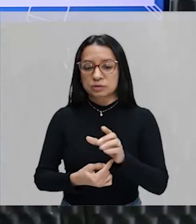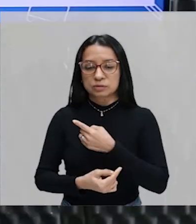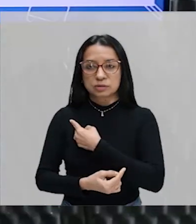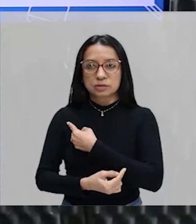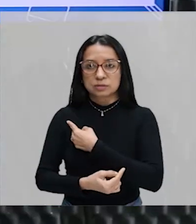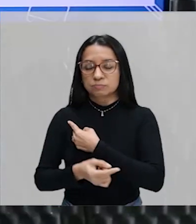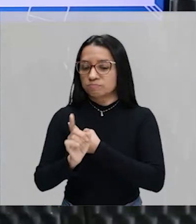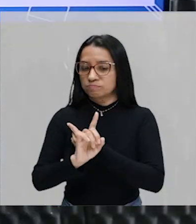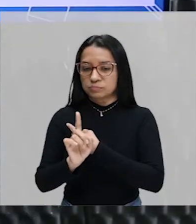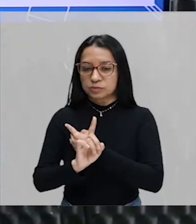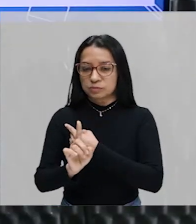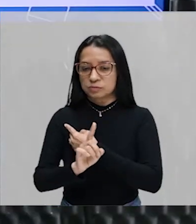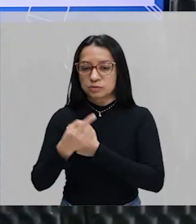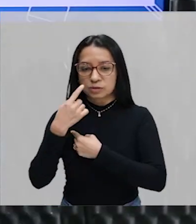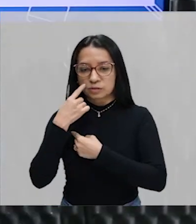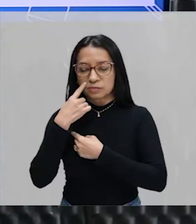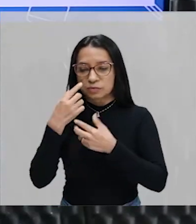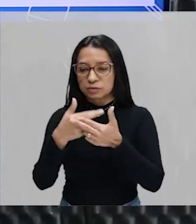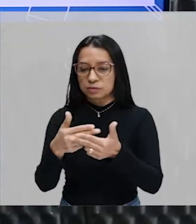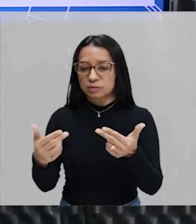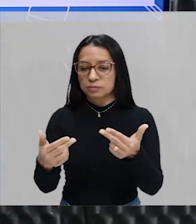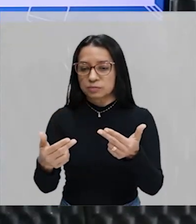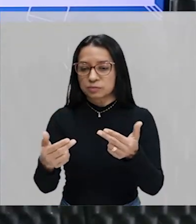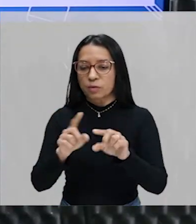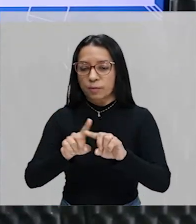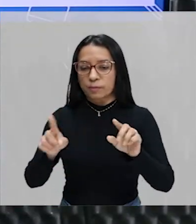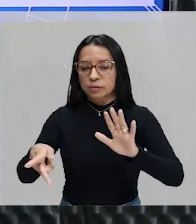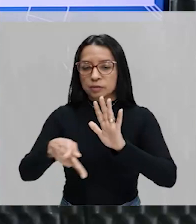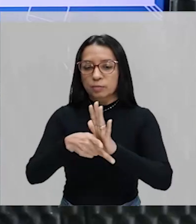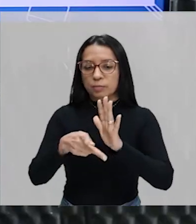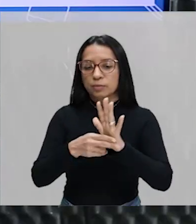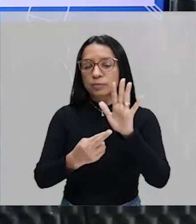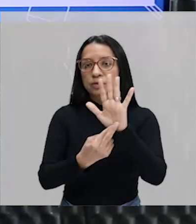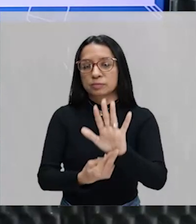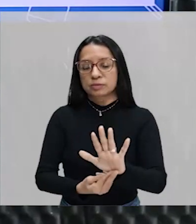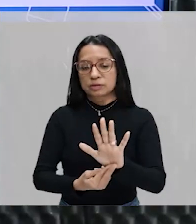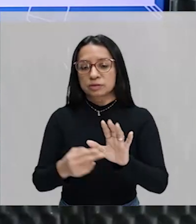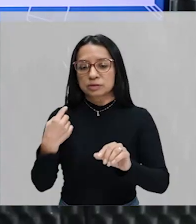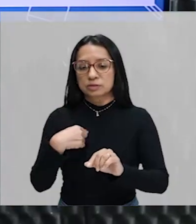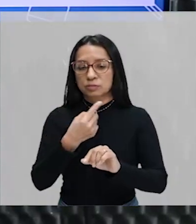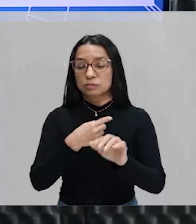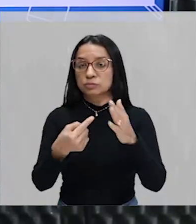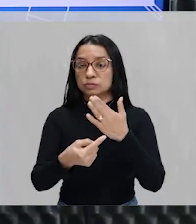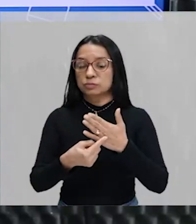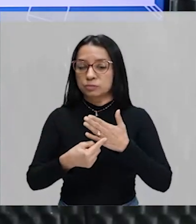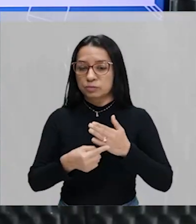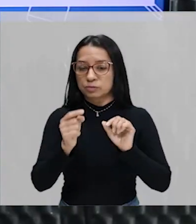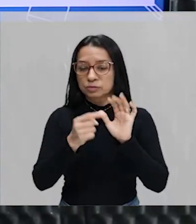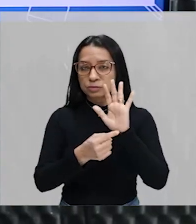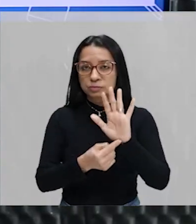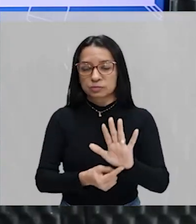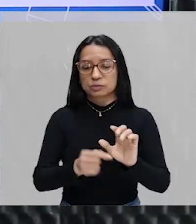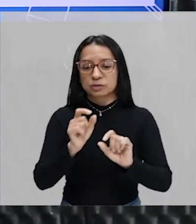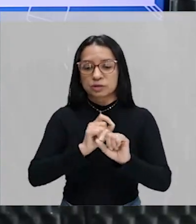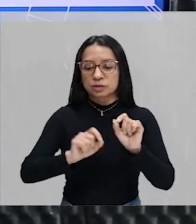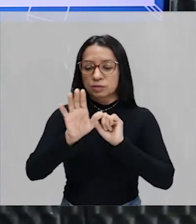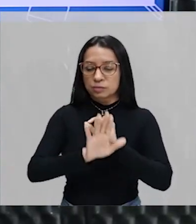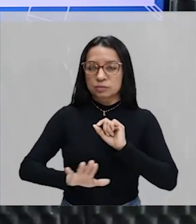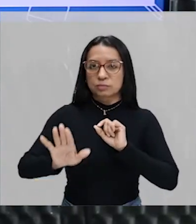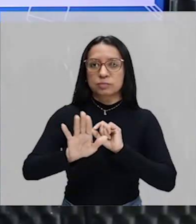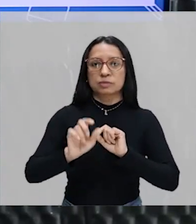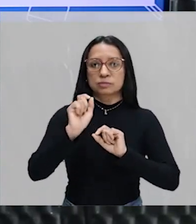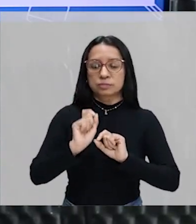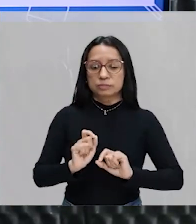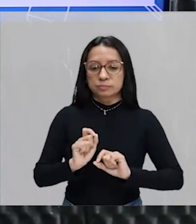está identificando elementos, mas a própria representação nos sugere que seria nesse espaço aqui que eu